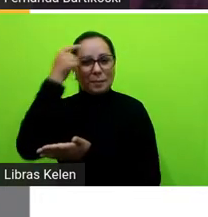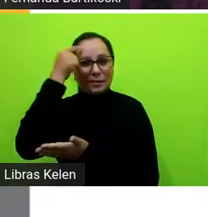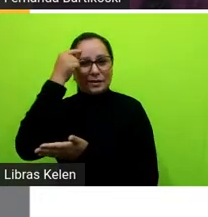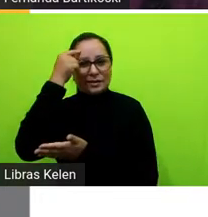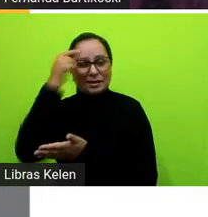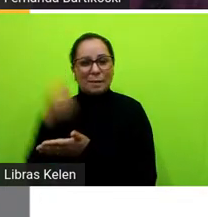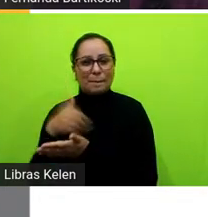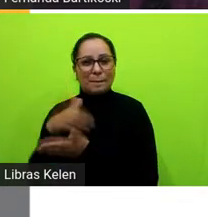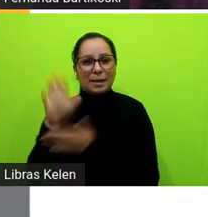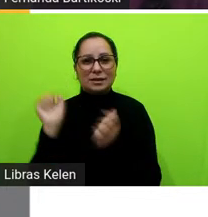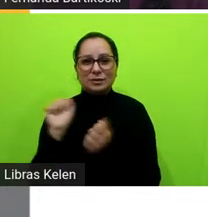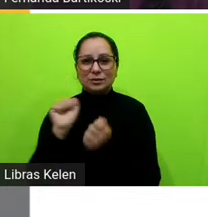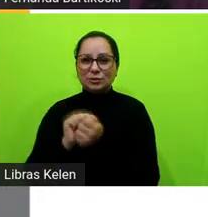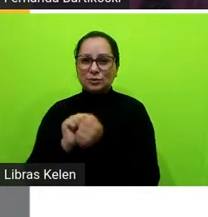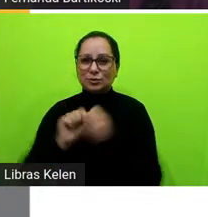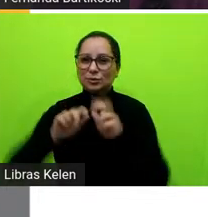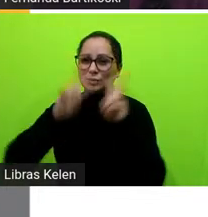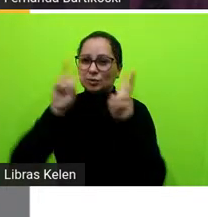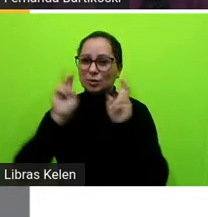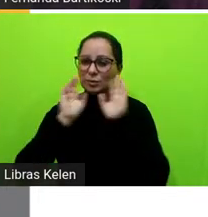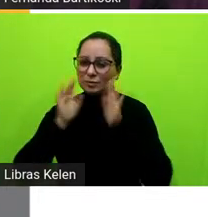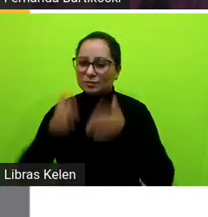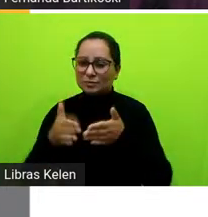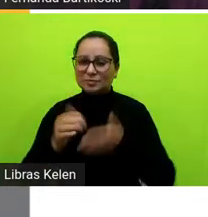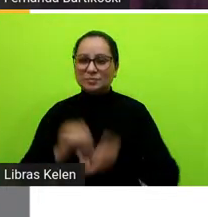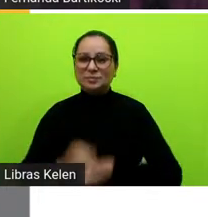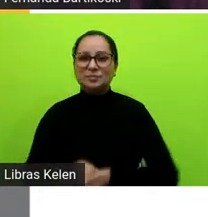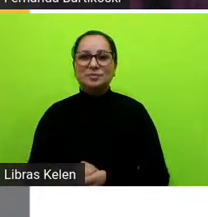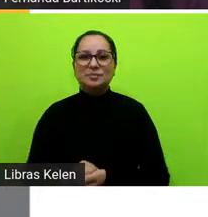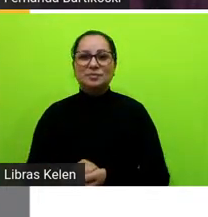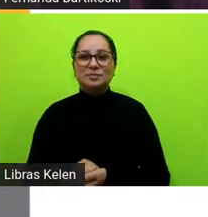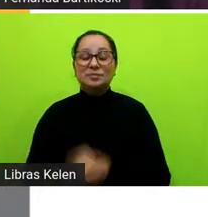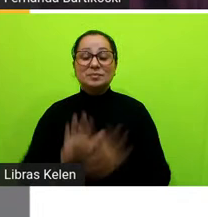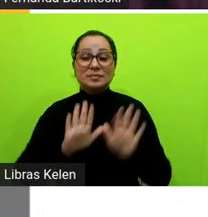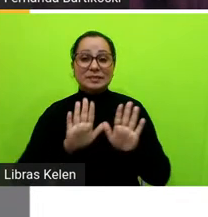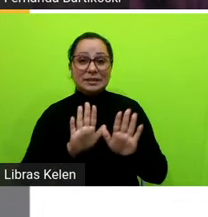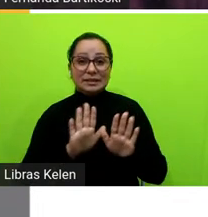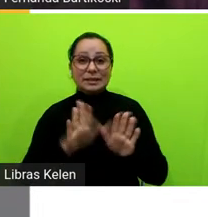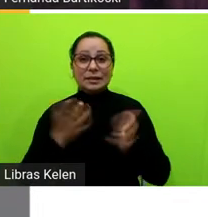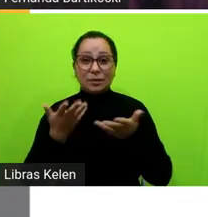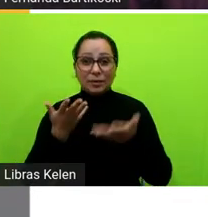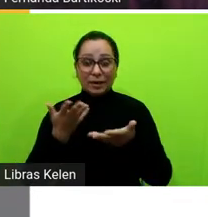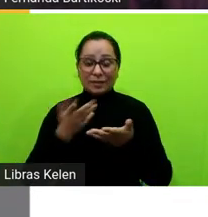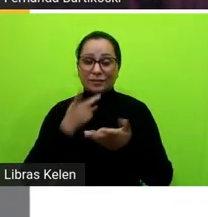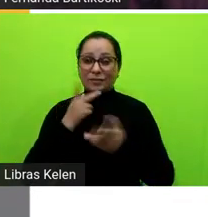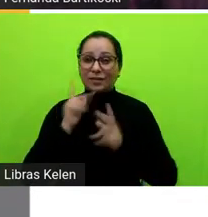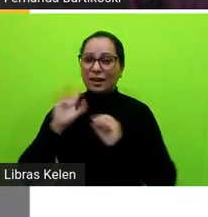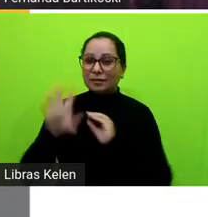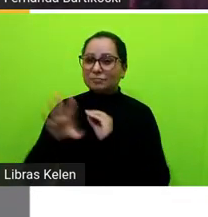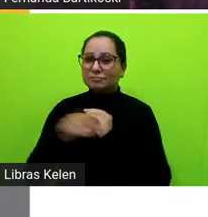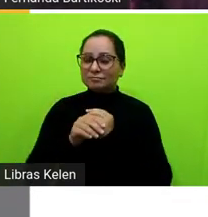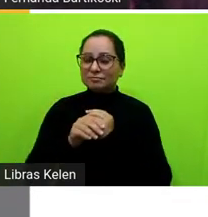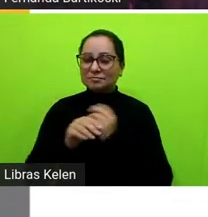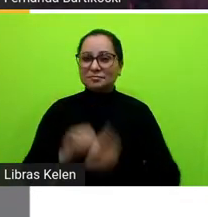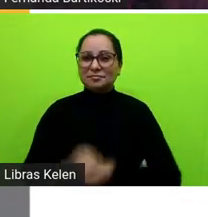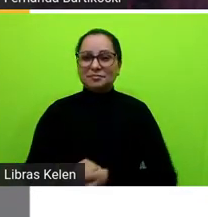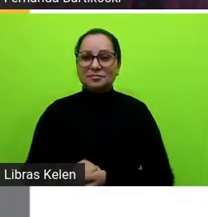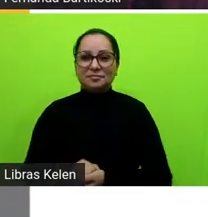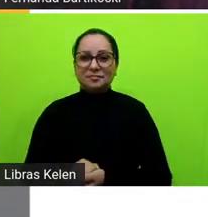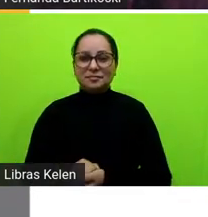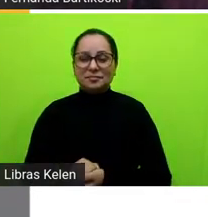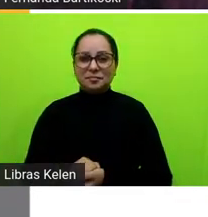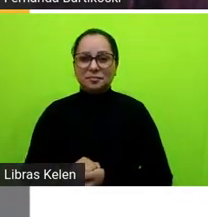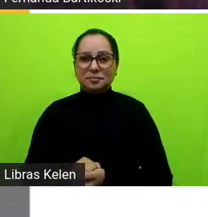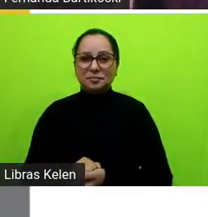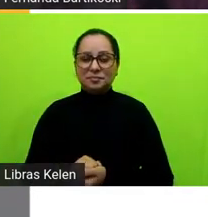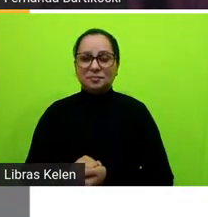juntos sobre isso Anderson eu queria só destacar uma uma uma colocação